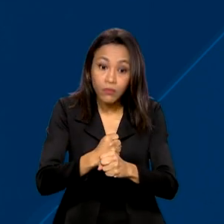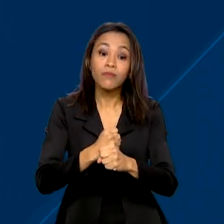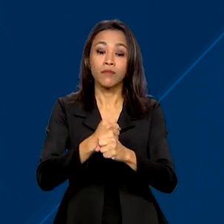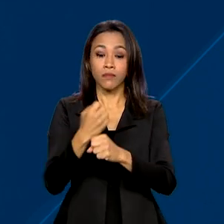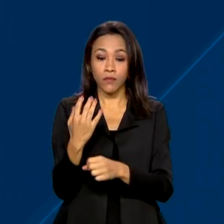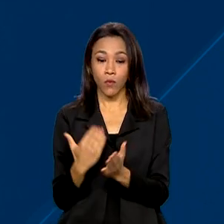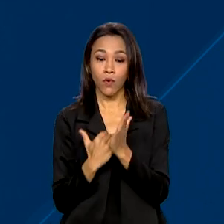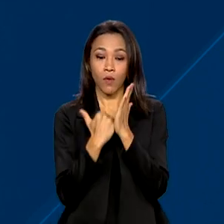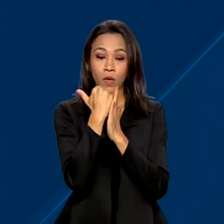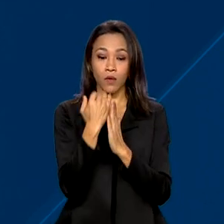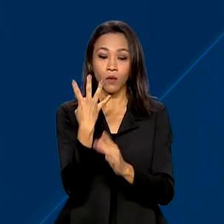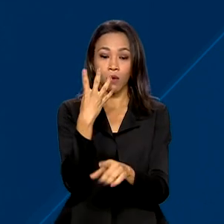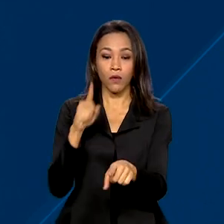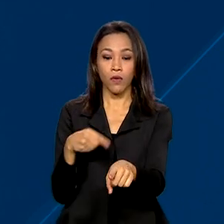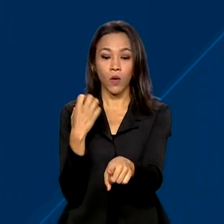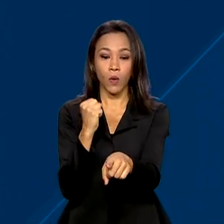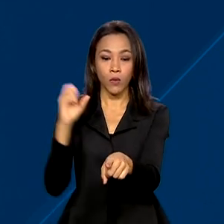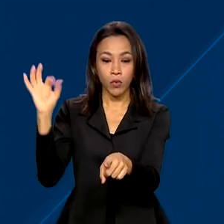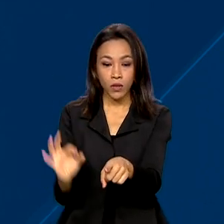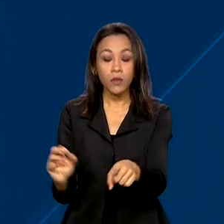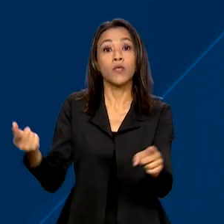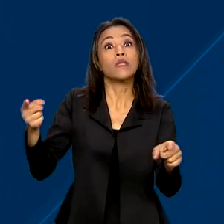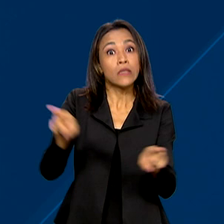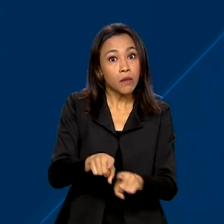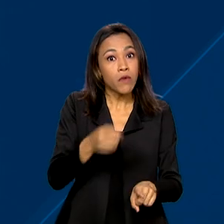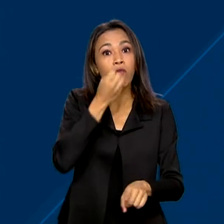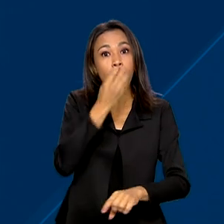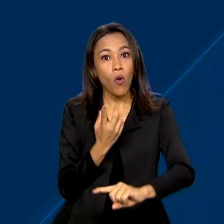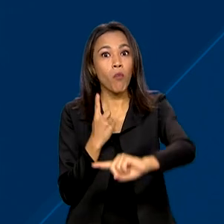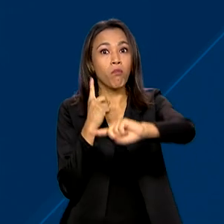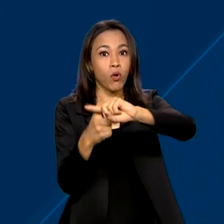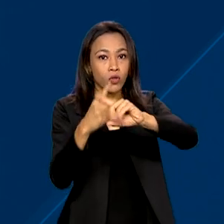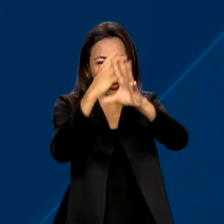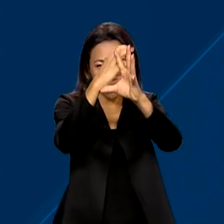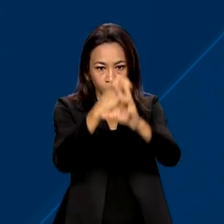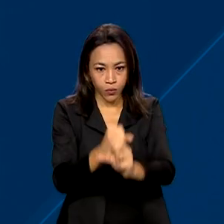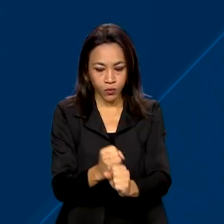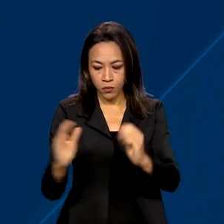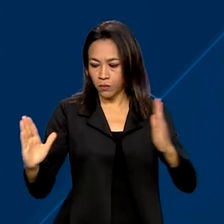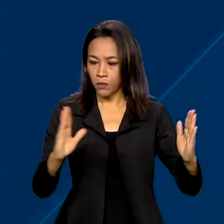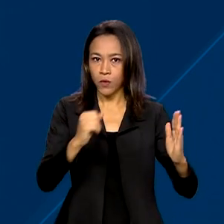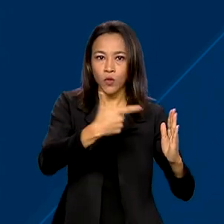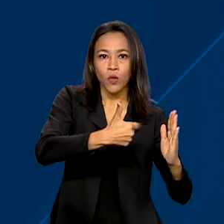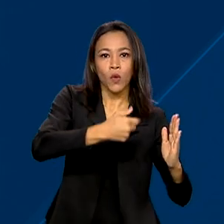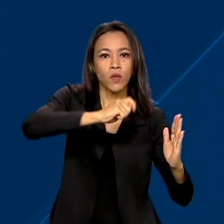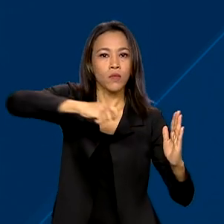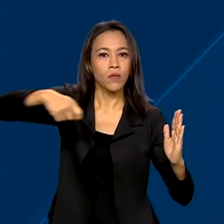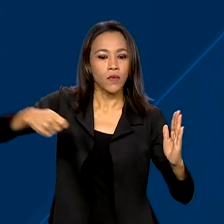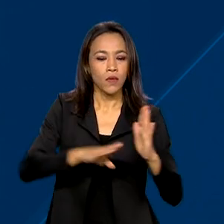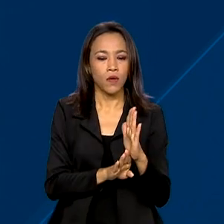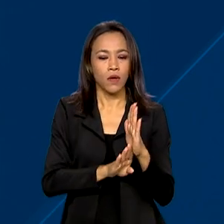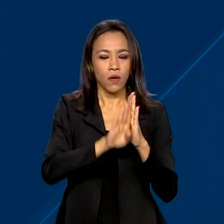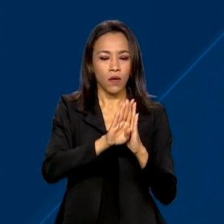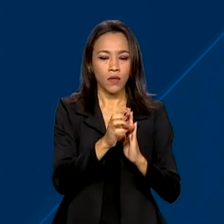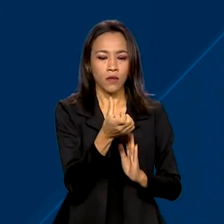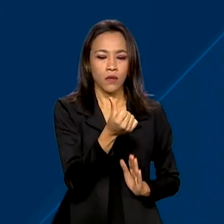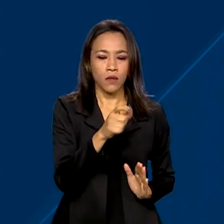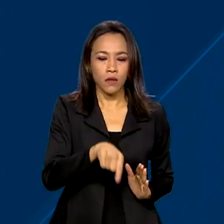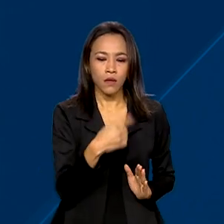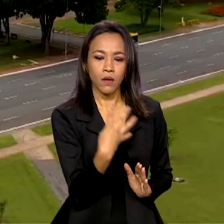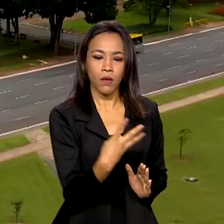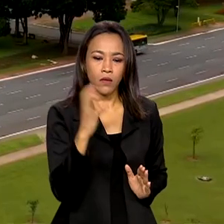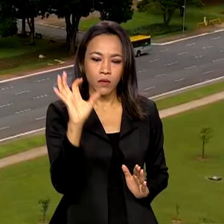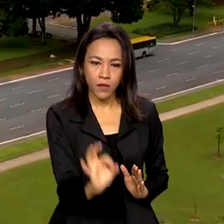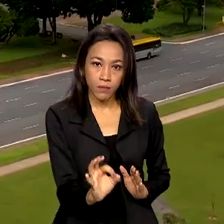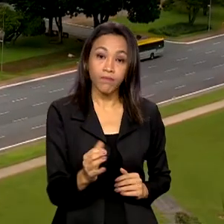,8%. O saldo também foi positivo nos últimos 12 meses, a alta de 6,4%.